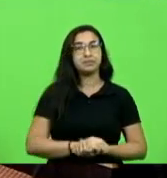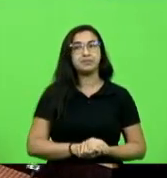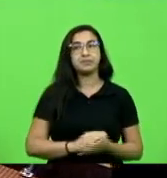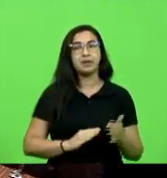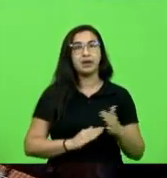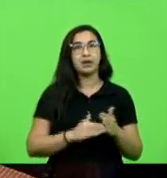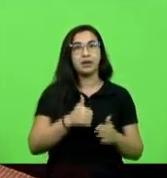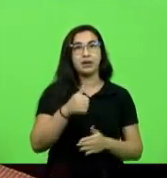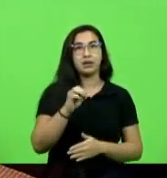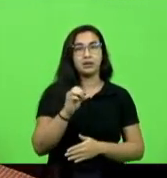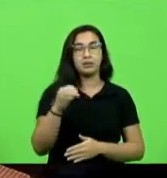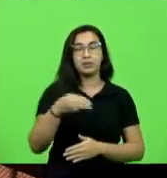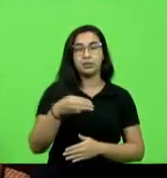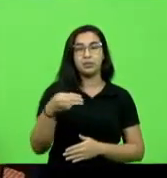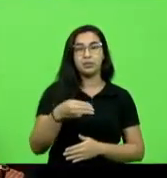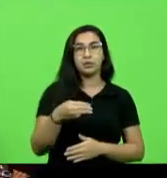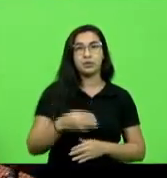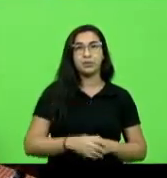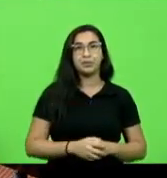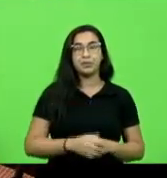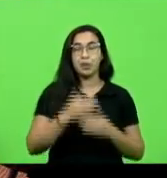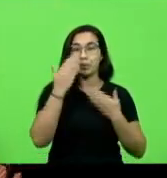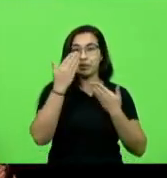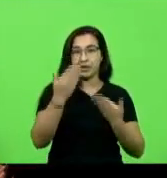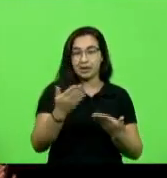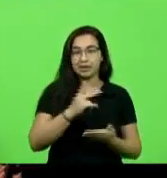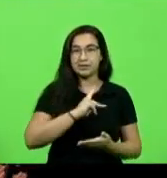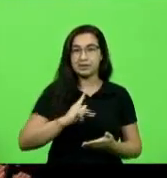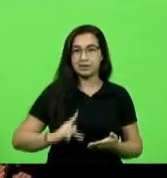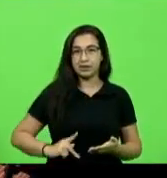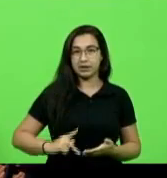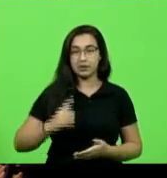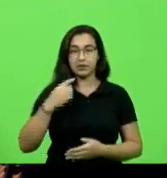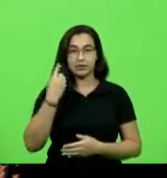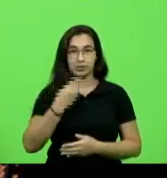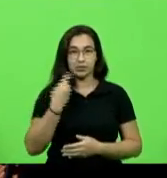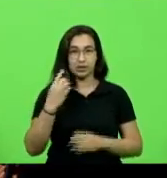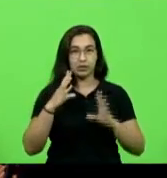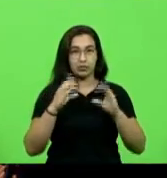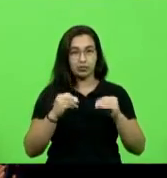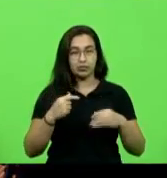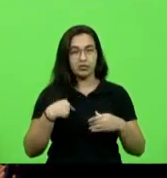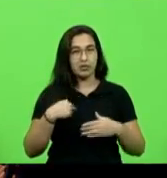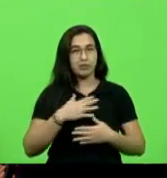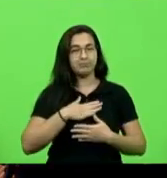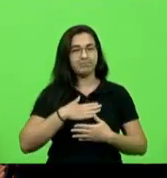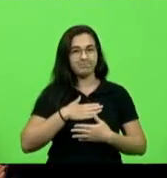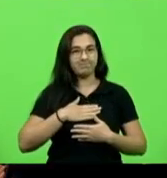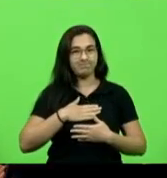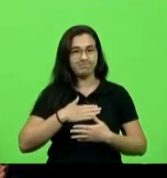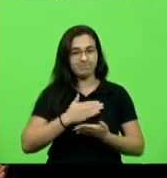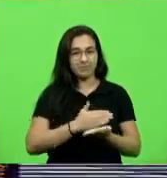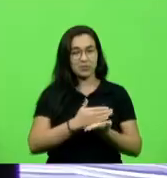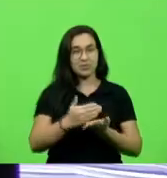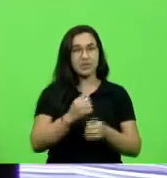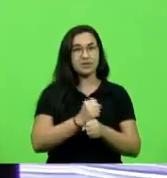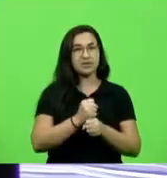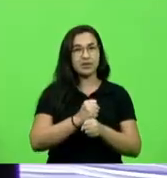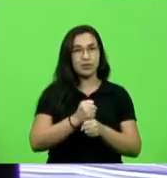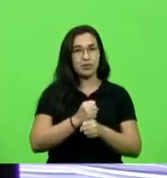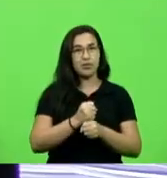obrigado senhor presidente colegas deputados uma satisfação começar o ano a sessão